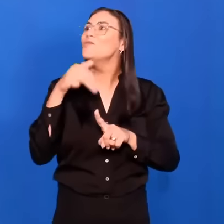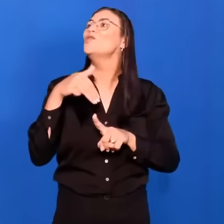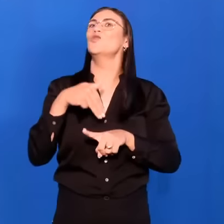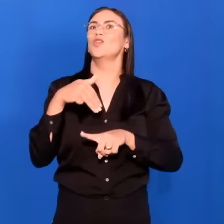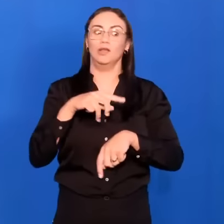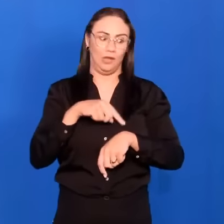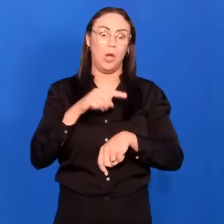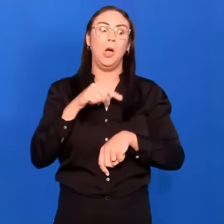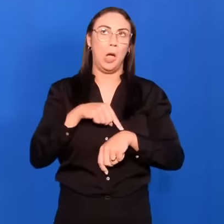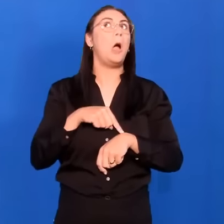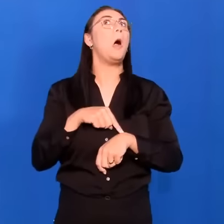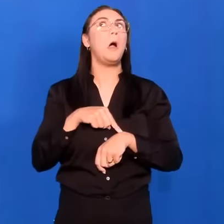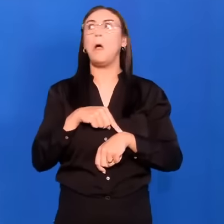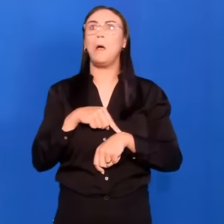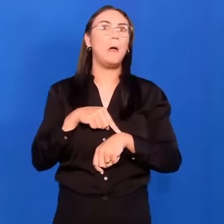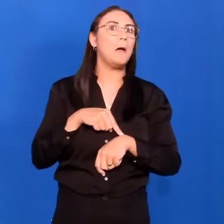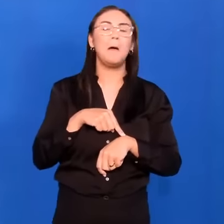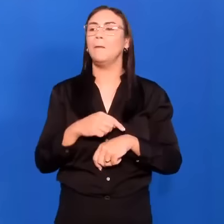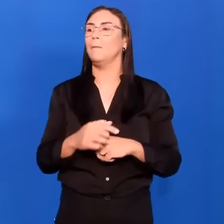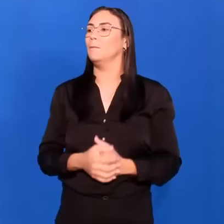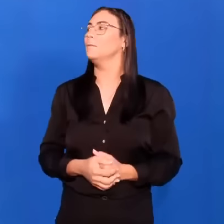Aí você vai ver com o homem aqui, olha.